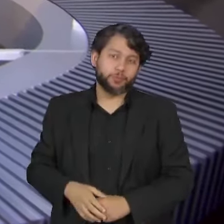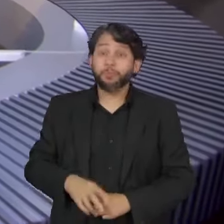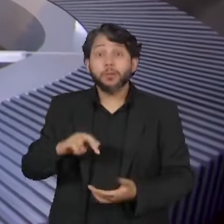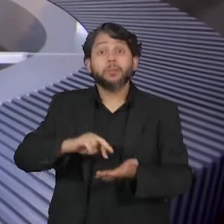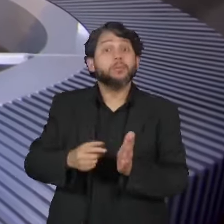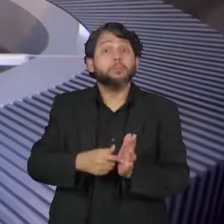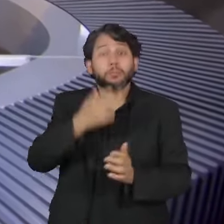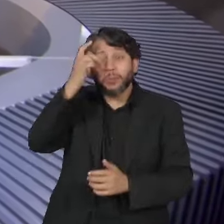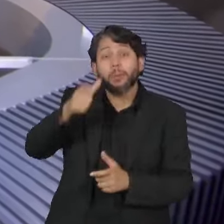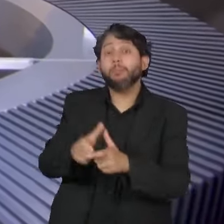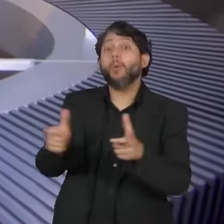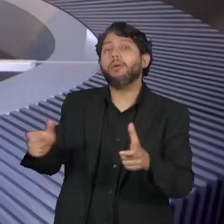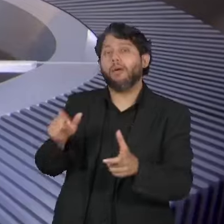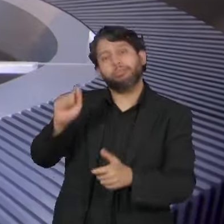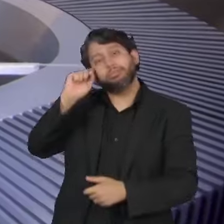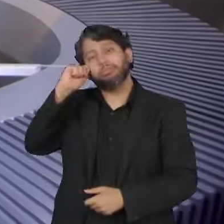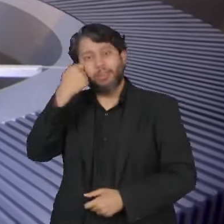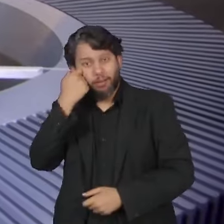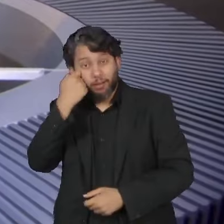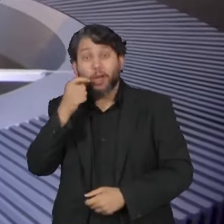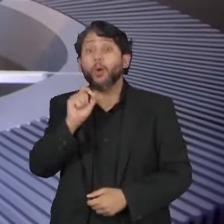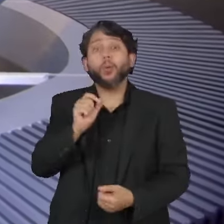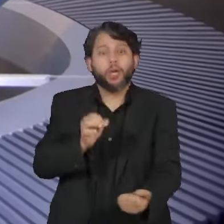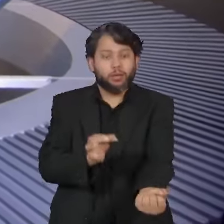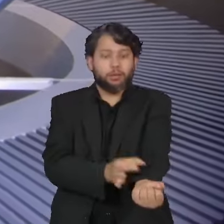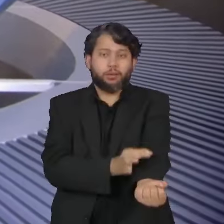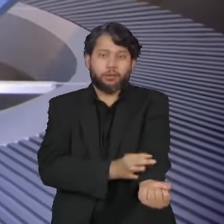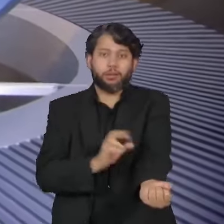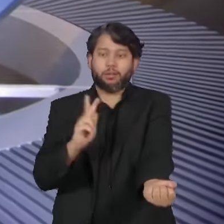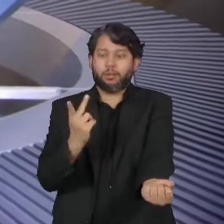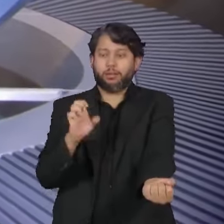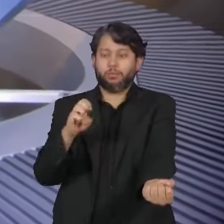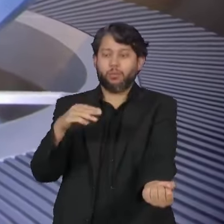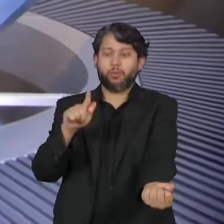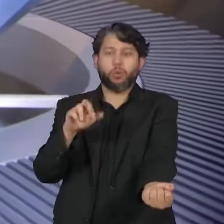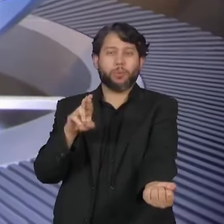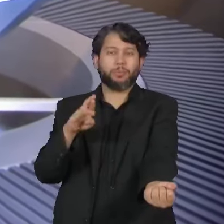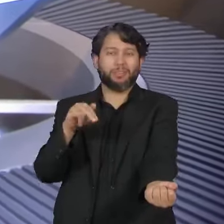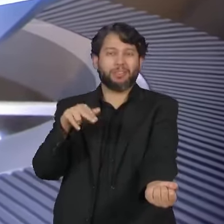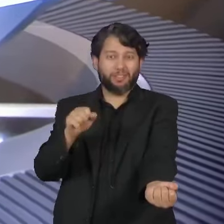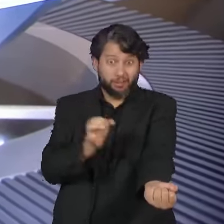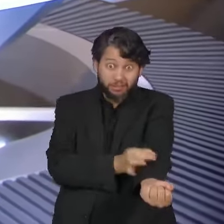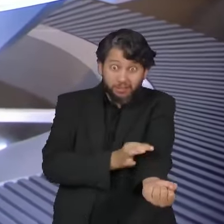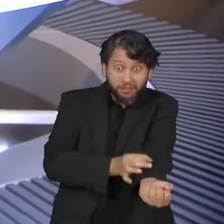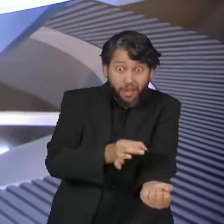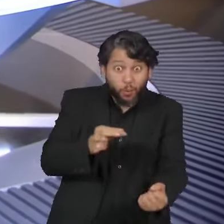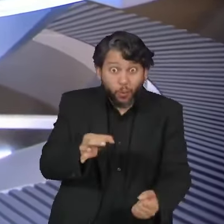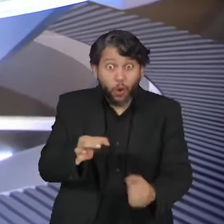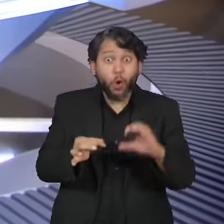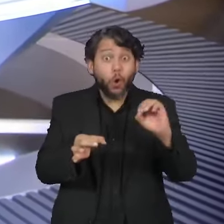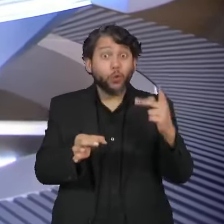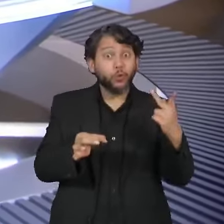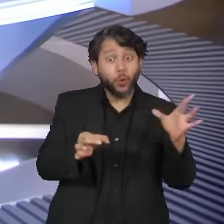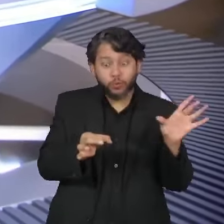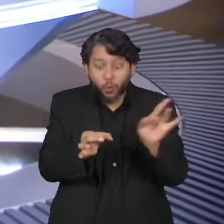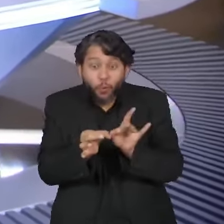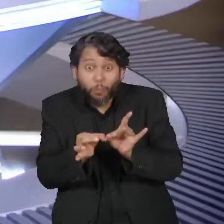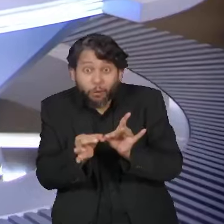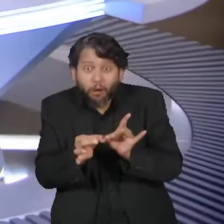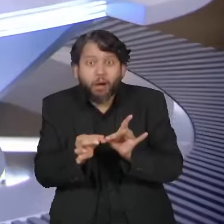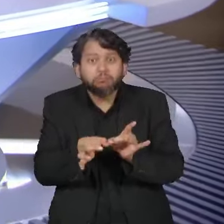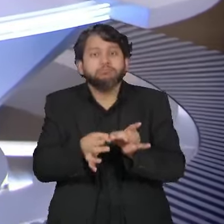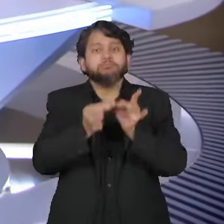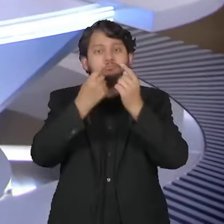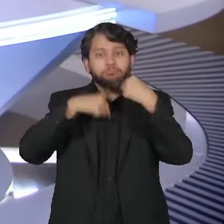na população negra afeta a hemoglobina, que transporta o oxigênio no sangue. As células assumem um formato de foice e daí